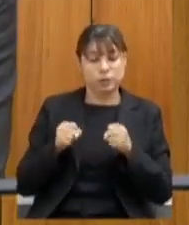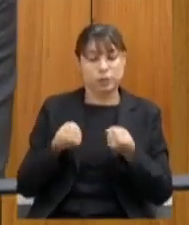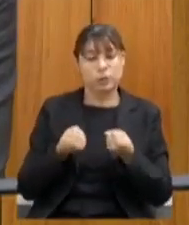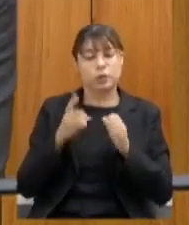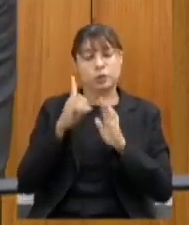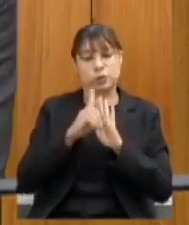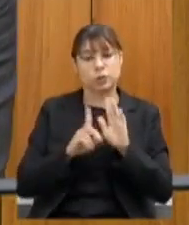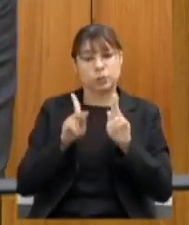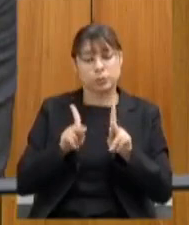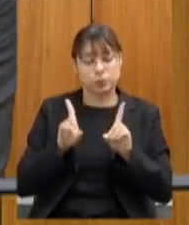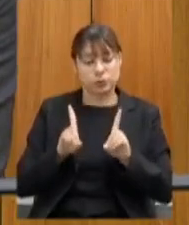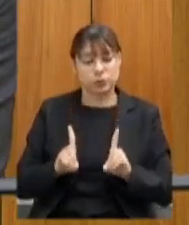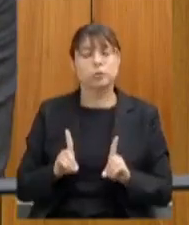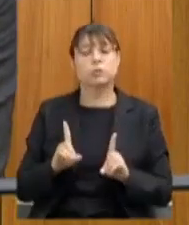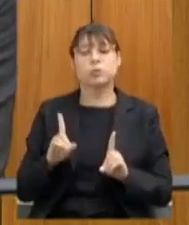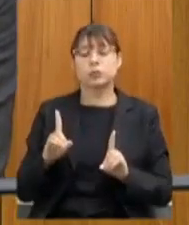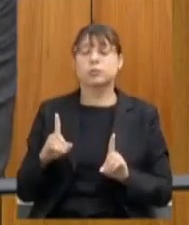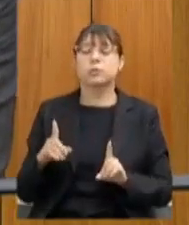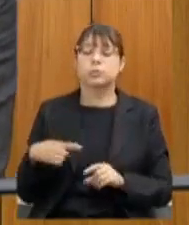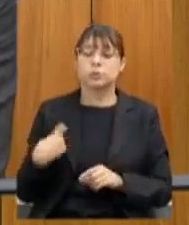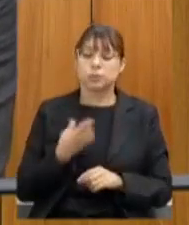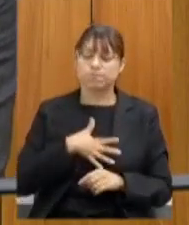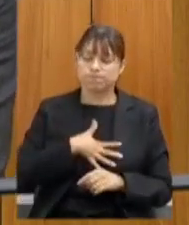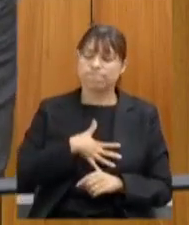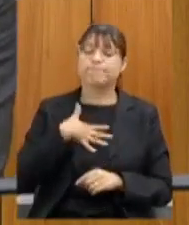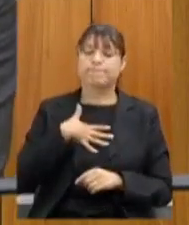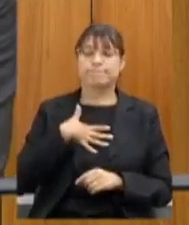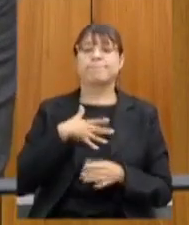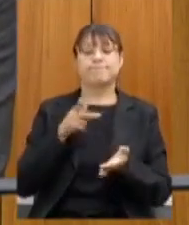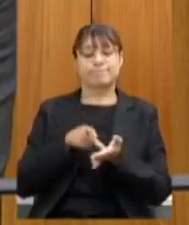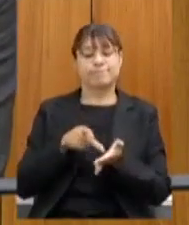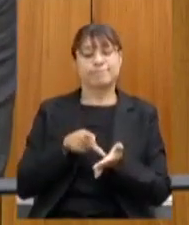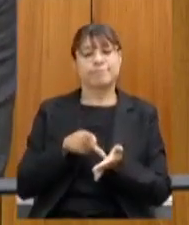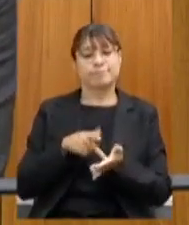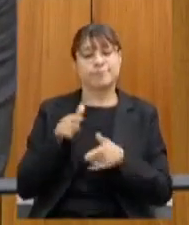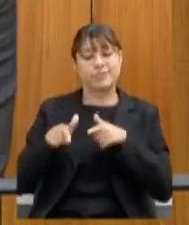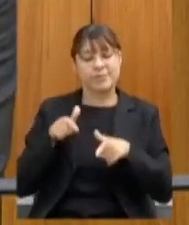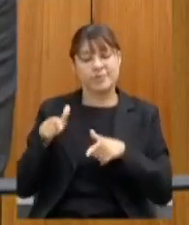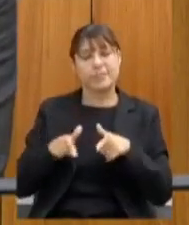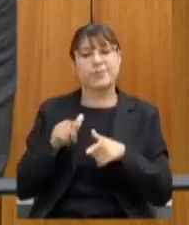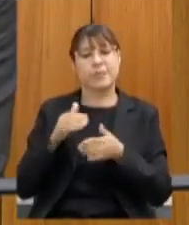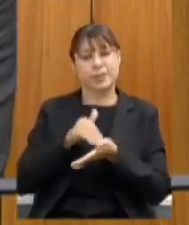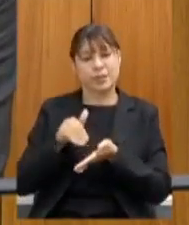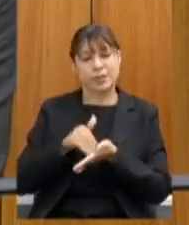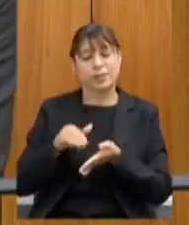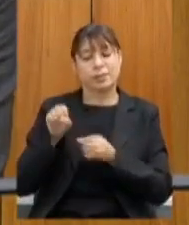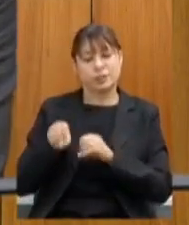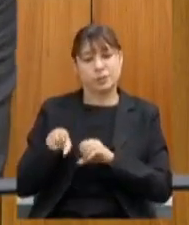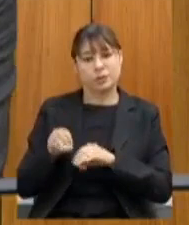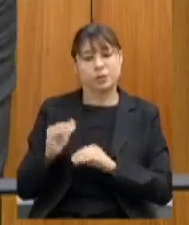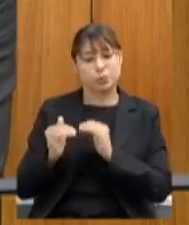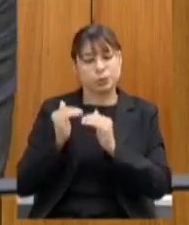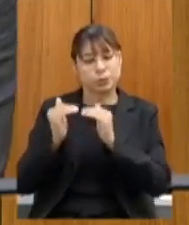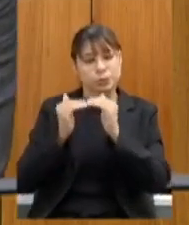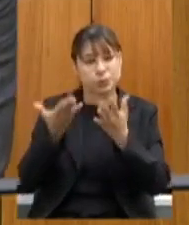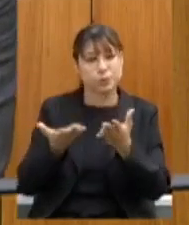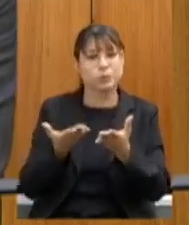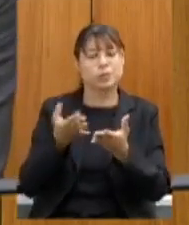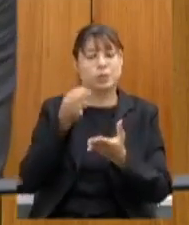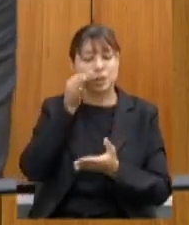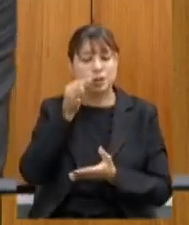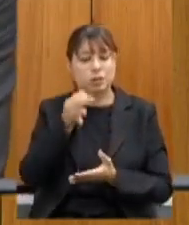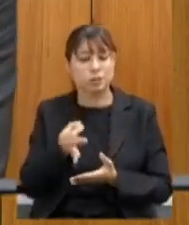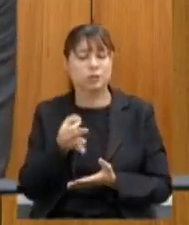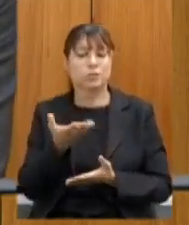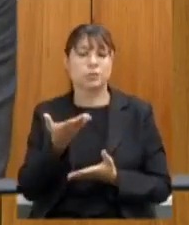pessoa com deficiência que estão realmente satisfeitos com o trabalho que a secretaria de educação vem desenvolvendo de atenção